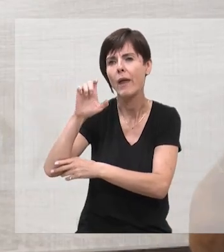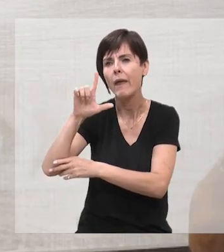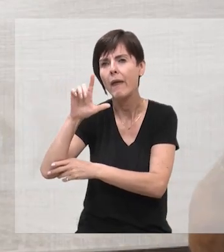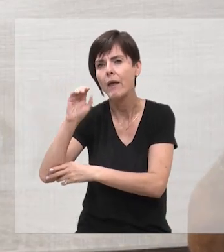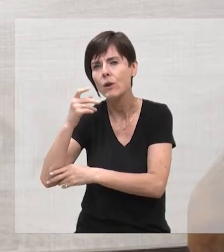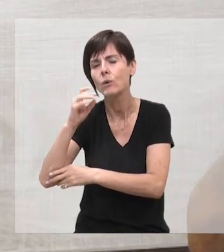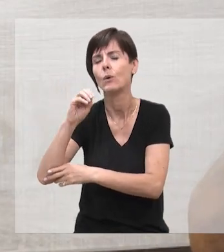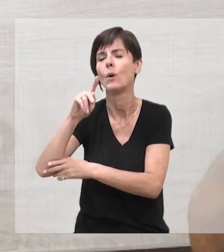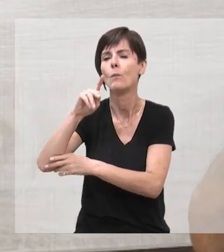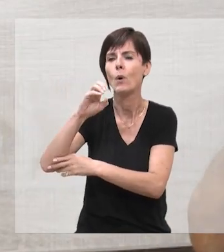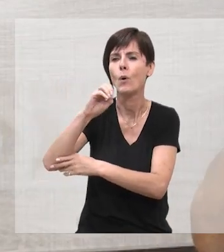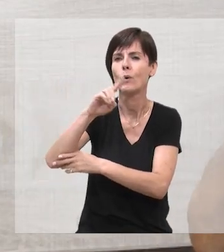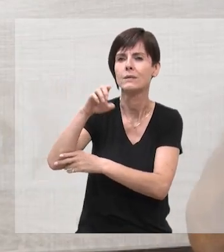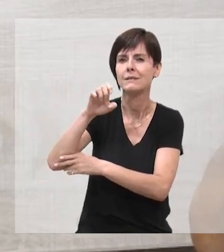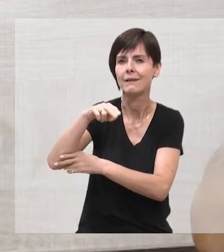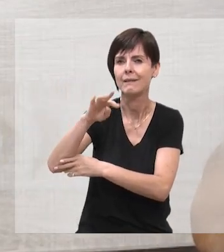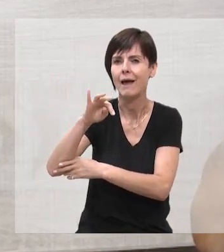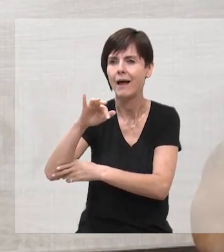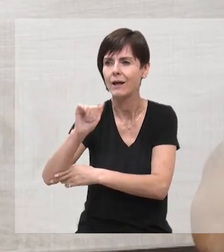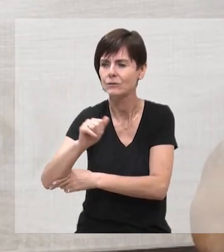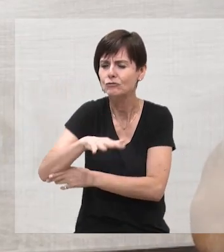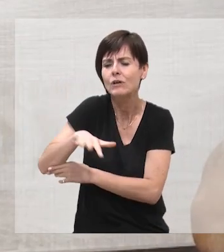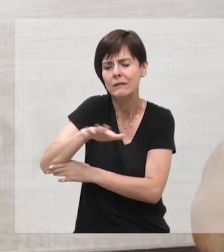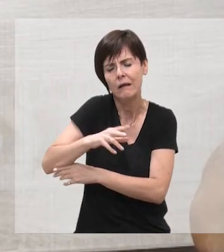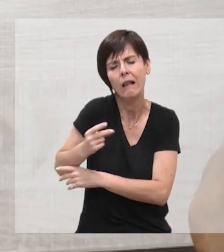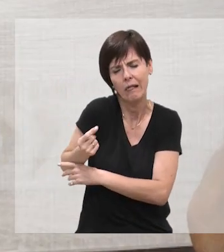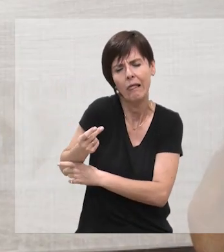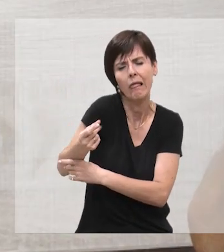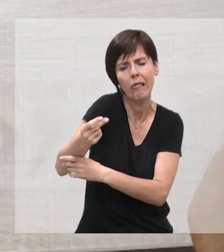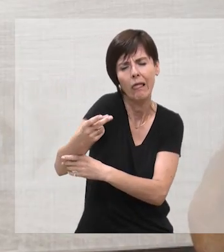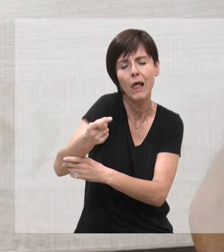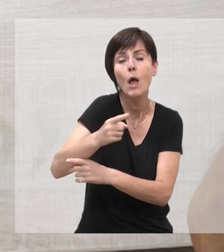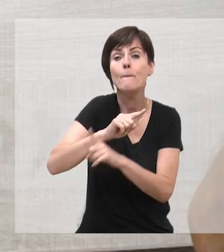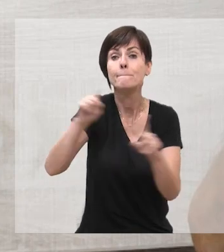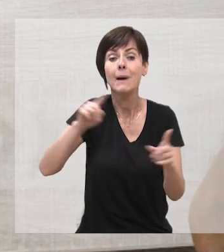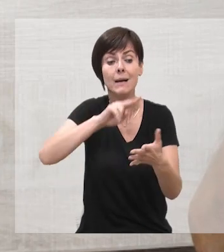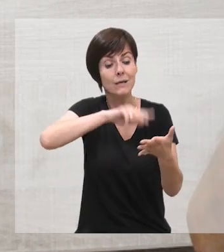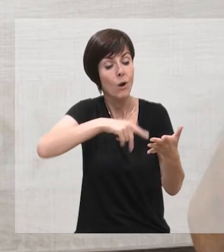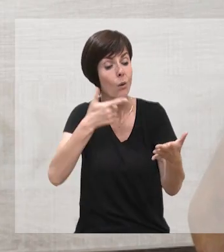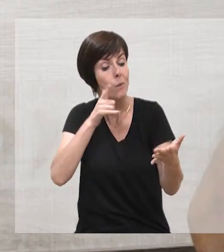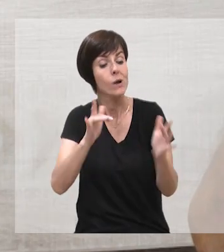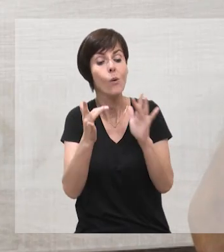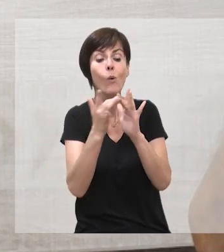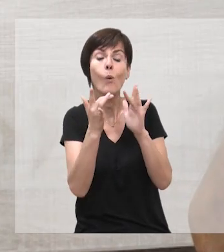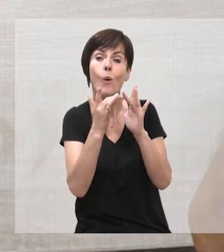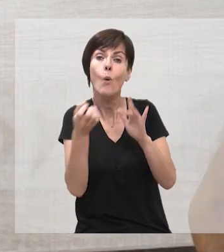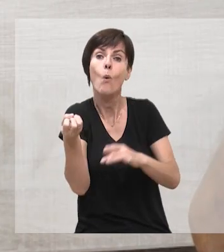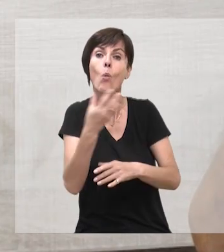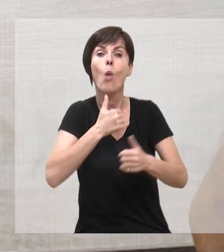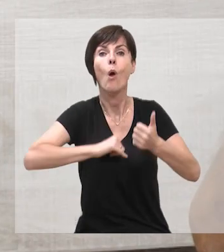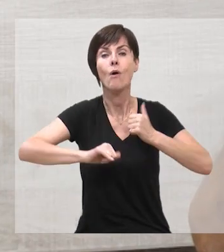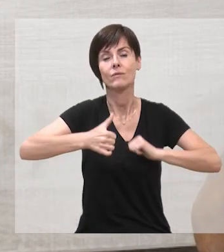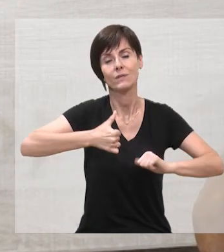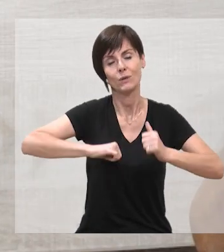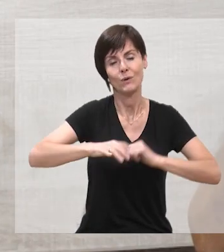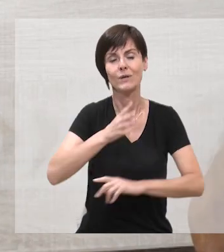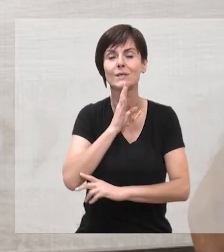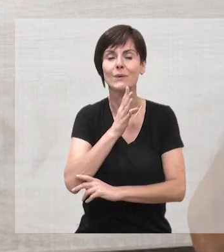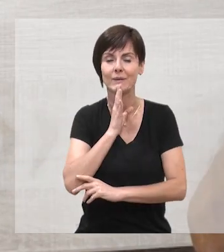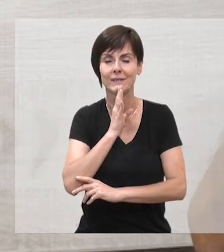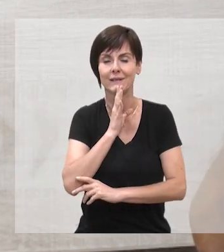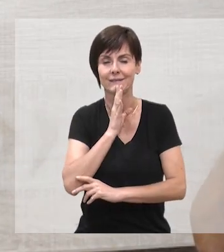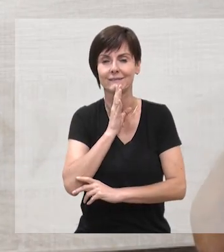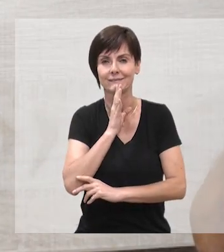Pozenato, que já estão na área há mais tempo, mas que esses leitores possam tomar contato inicial com a obra